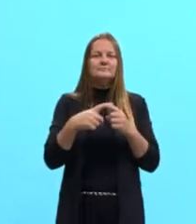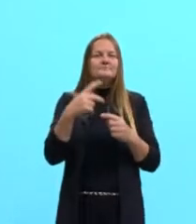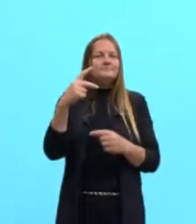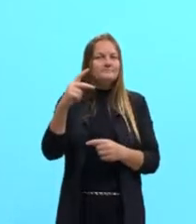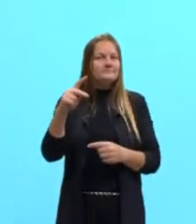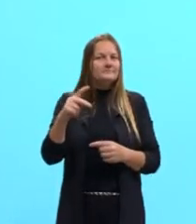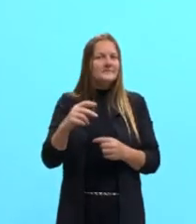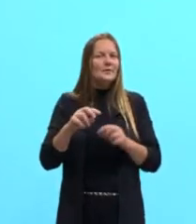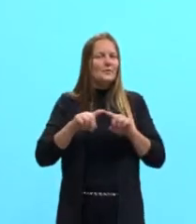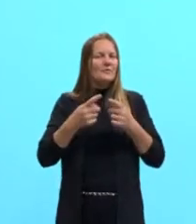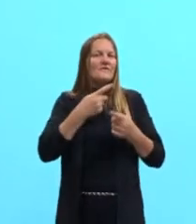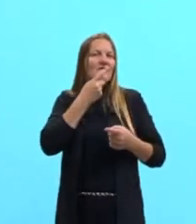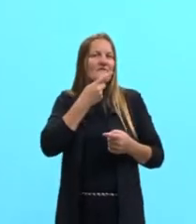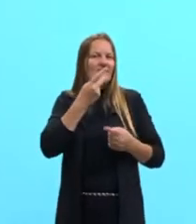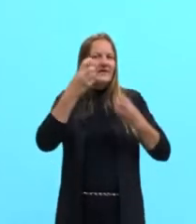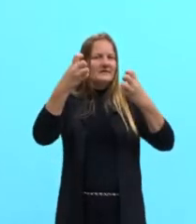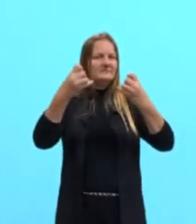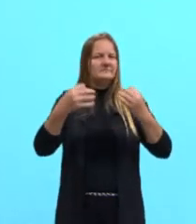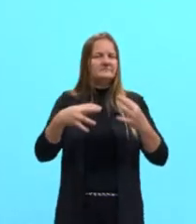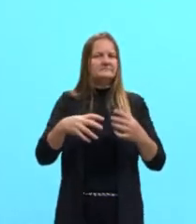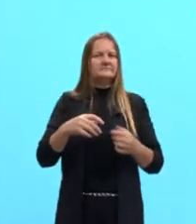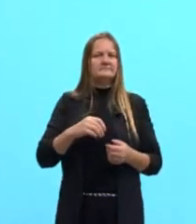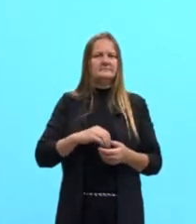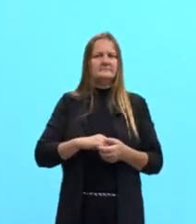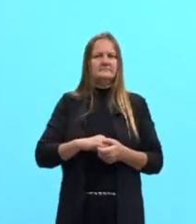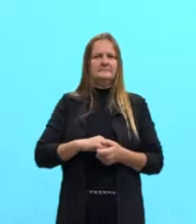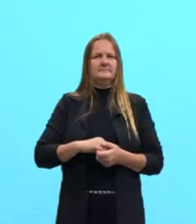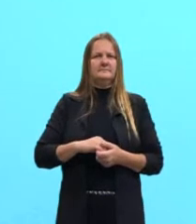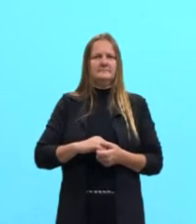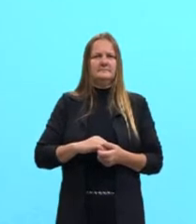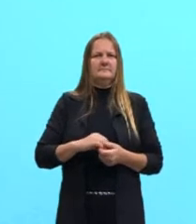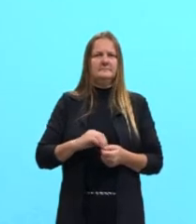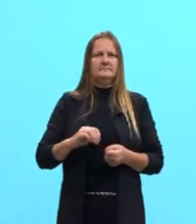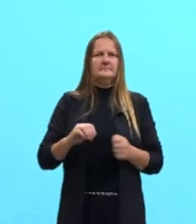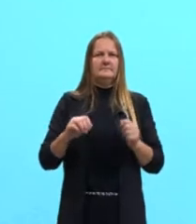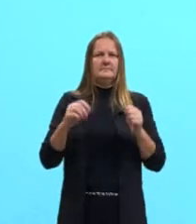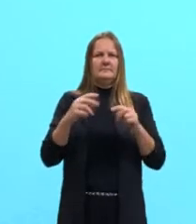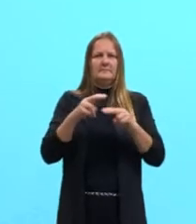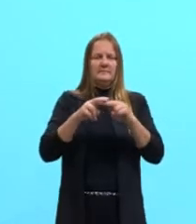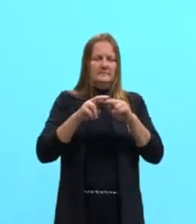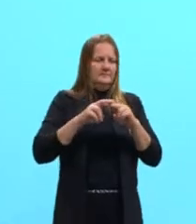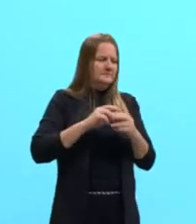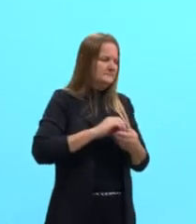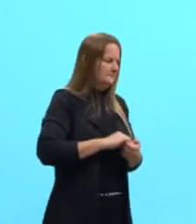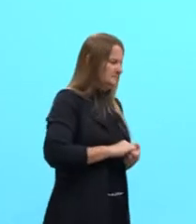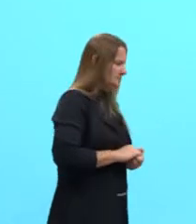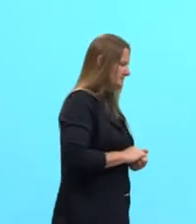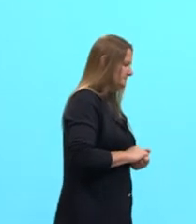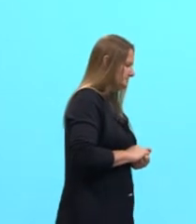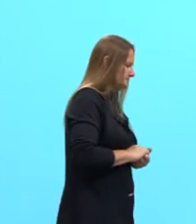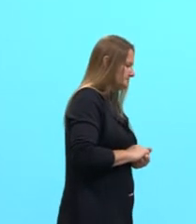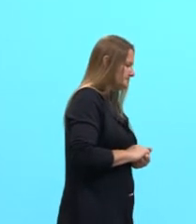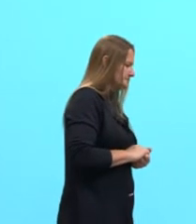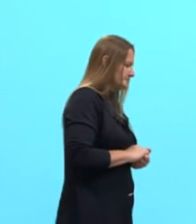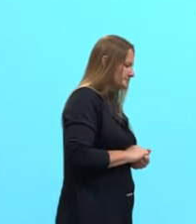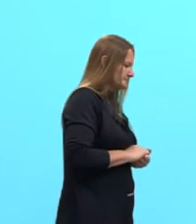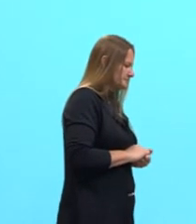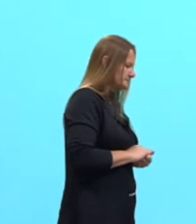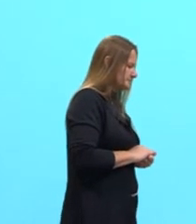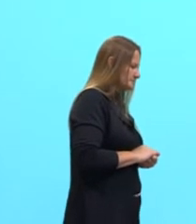São pronúncias que são muito importantes. Ok? Então, fiquem atentos a esses elementos aí. Então, John